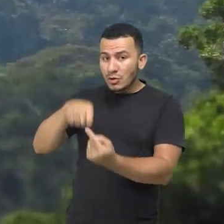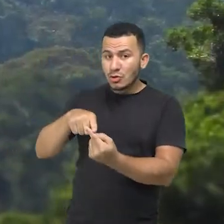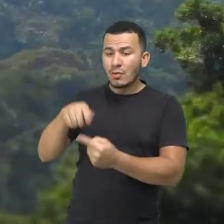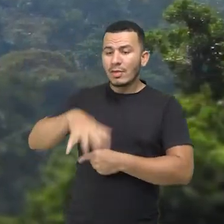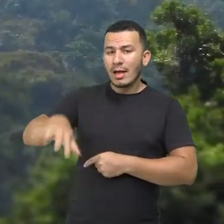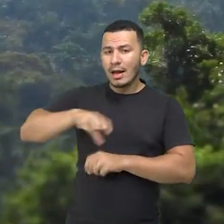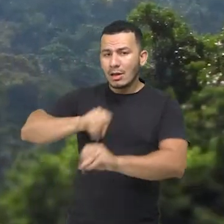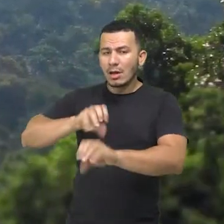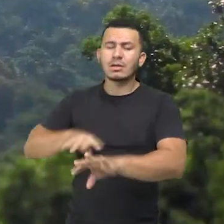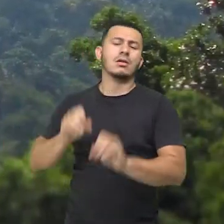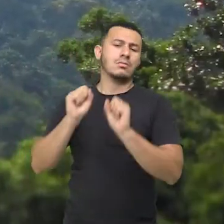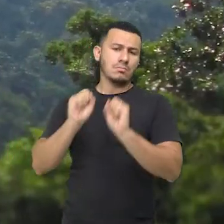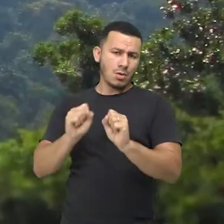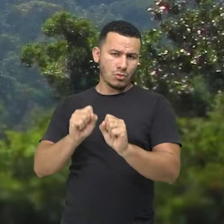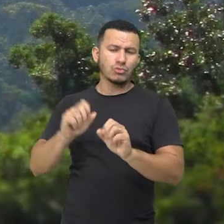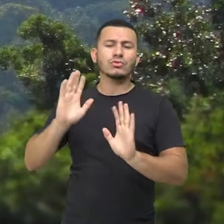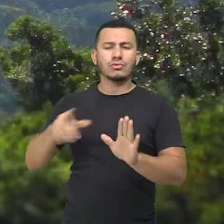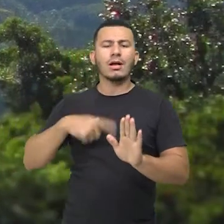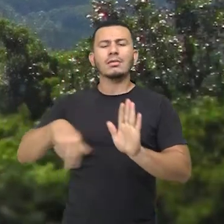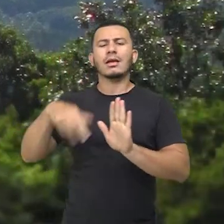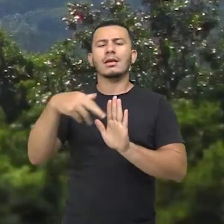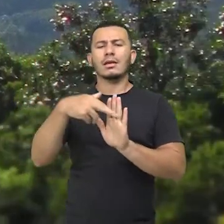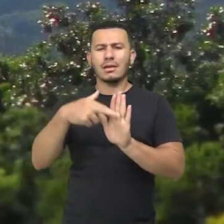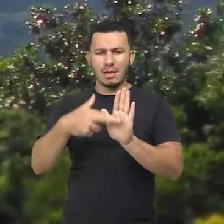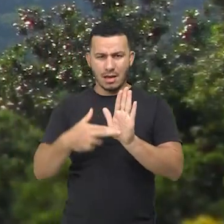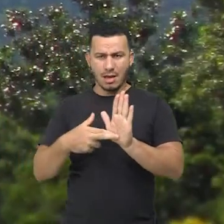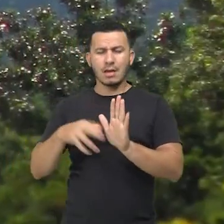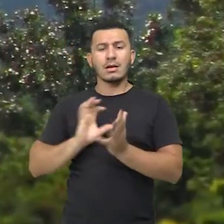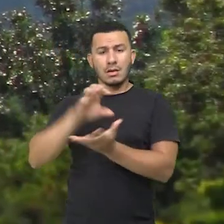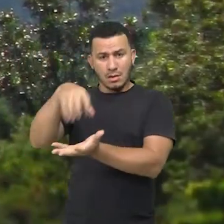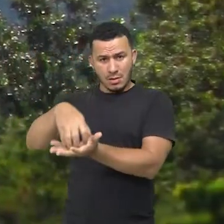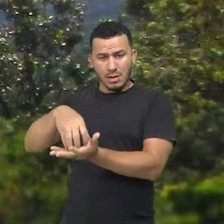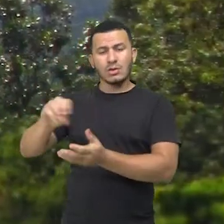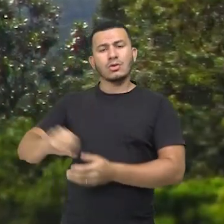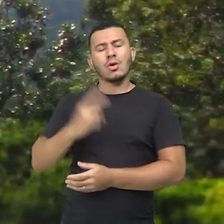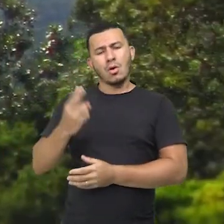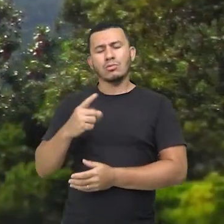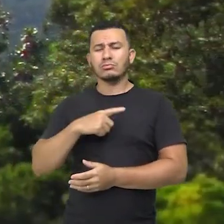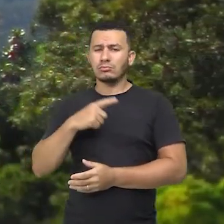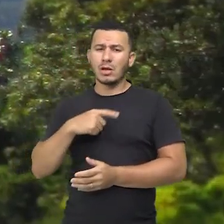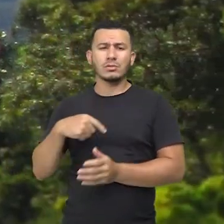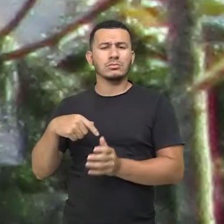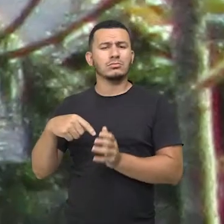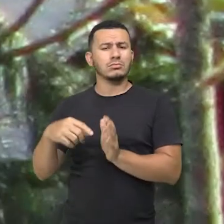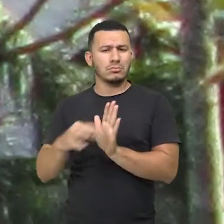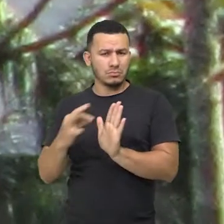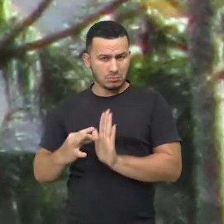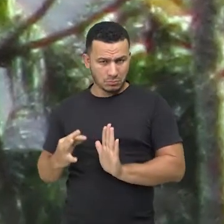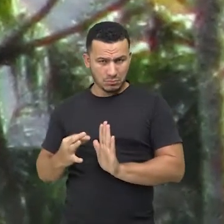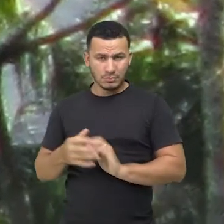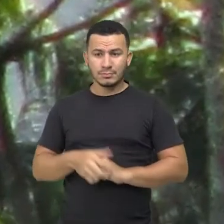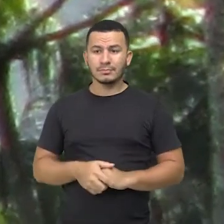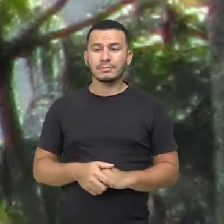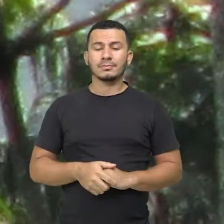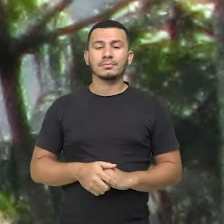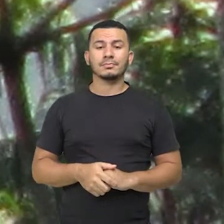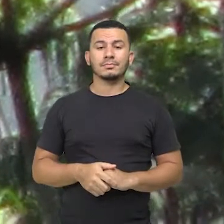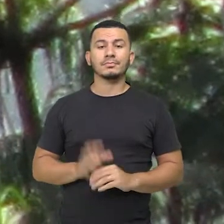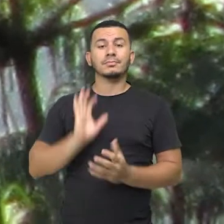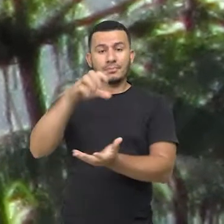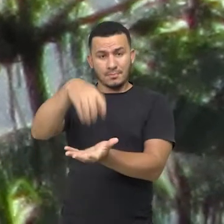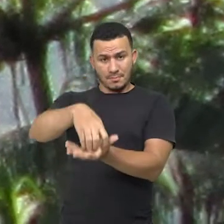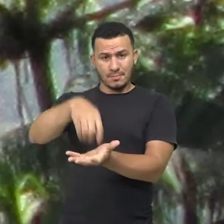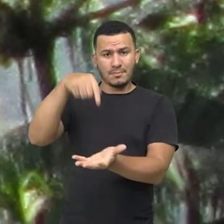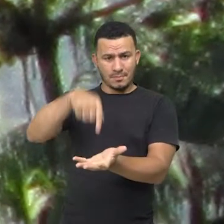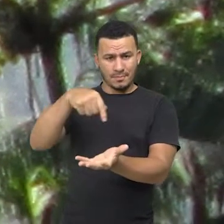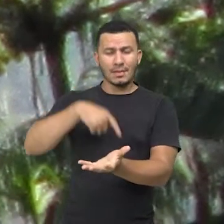de acordo com o que dispuseram o plano de manejo da unidade ou regulamento específico. A Estação Ecológica Alto Maués